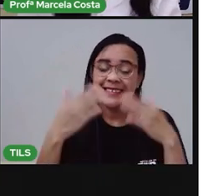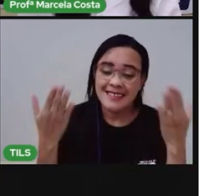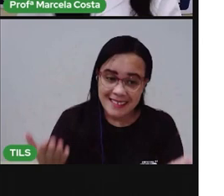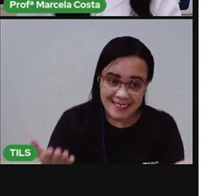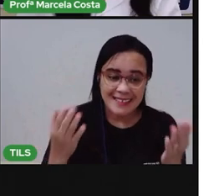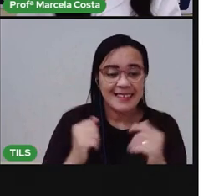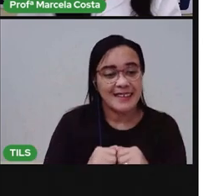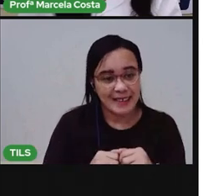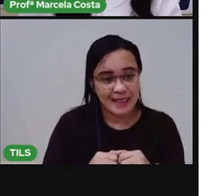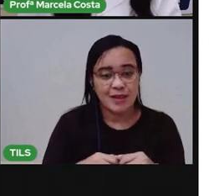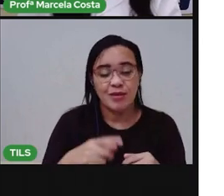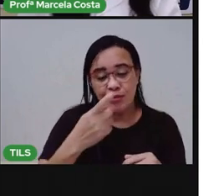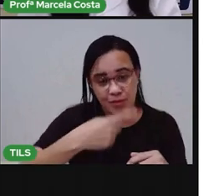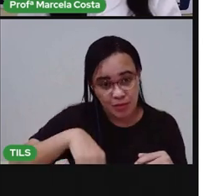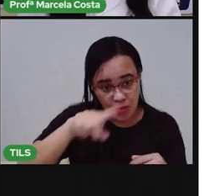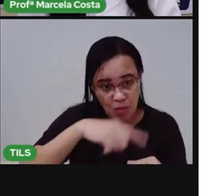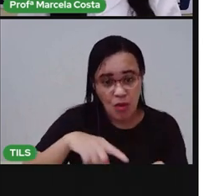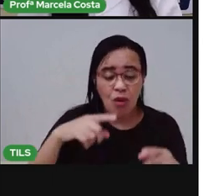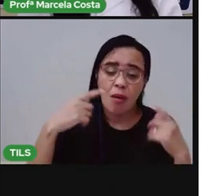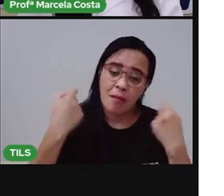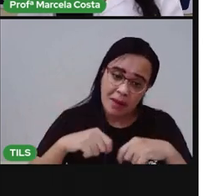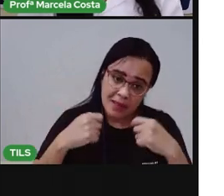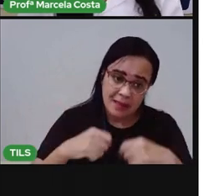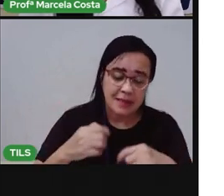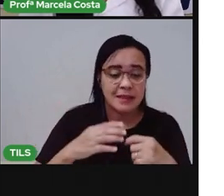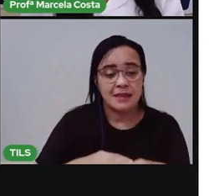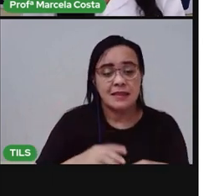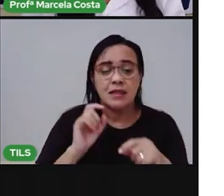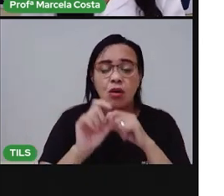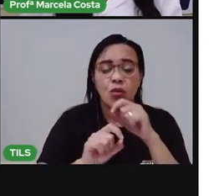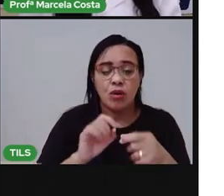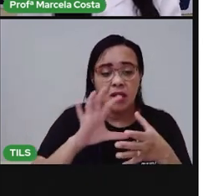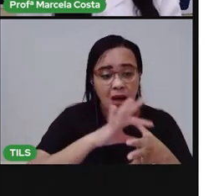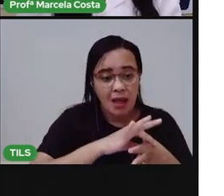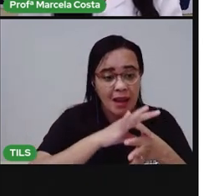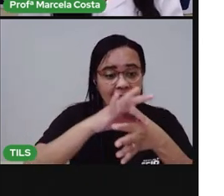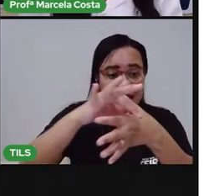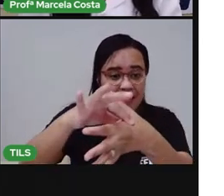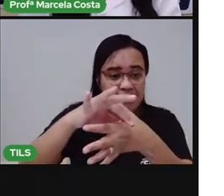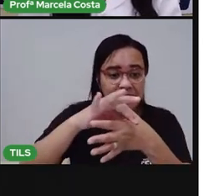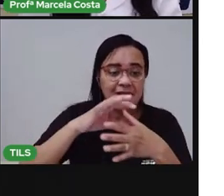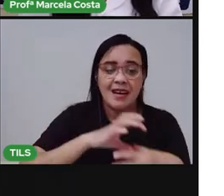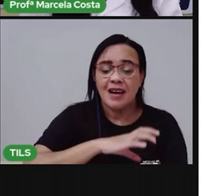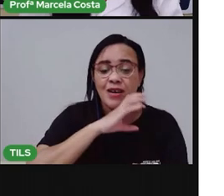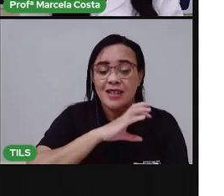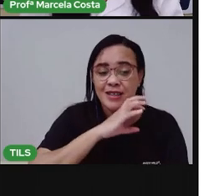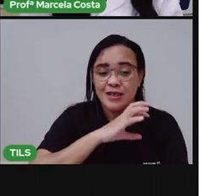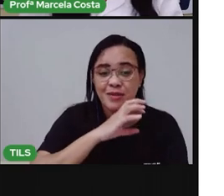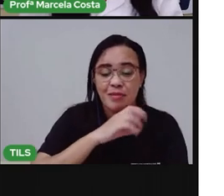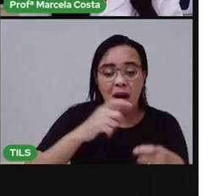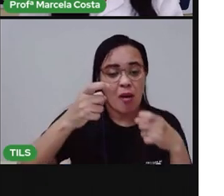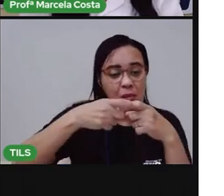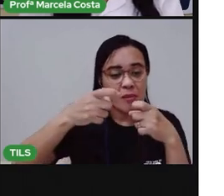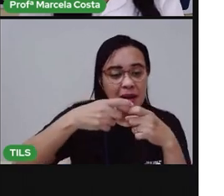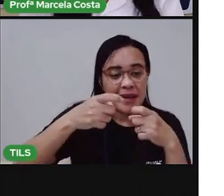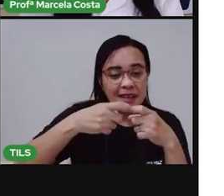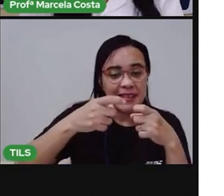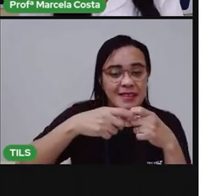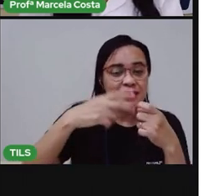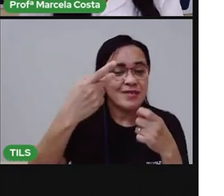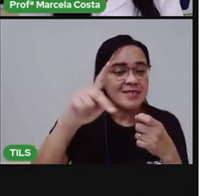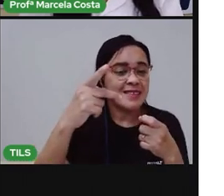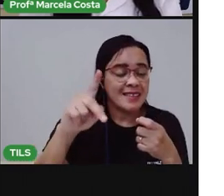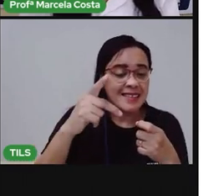importante fazer acompanhamento com o veterinário também, para que ele indique qual é a ração ideal para o seu animal.